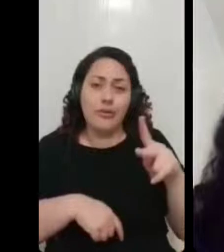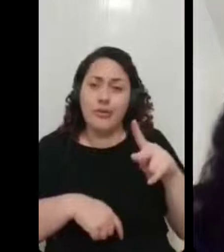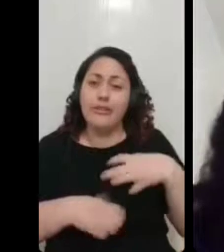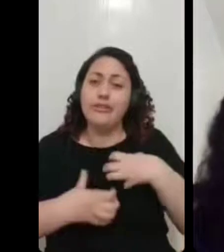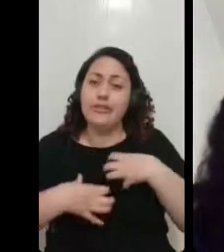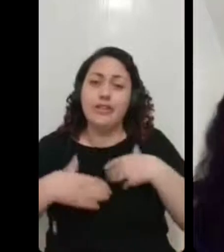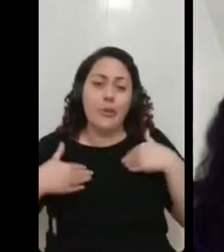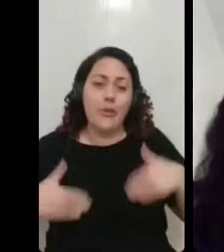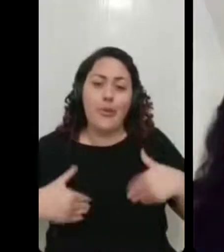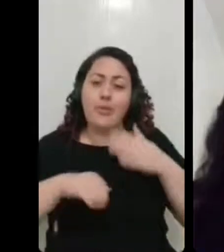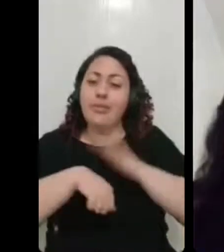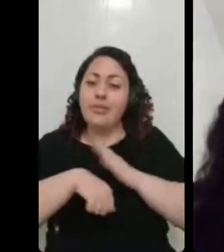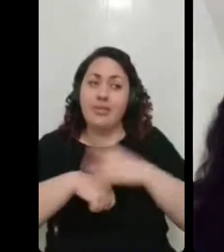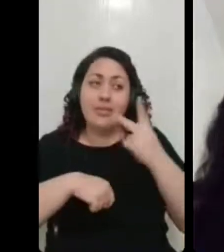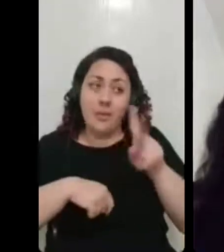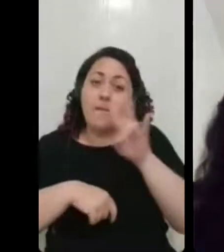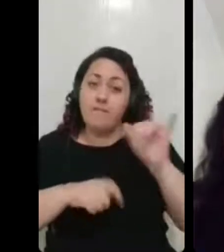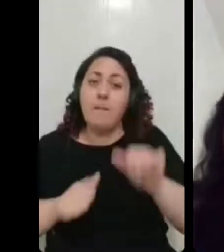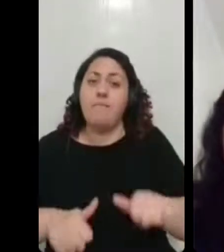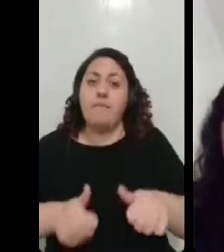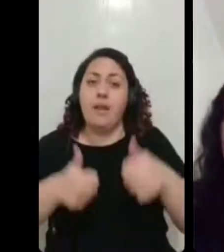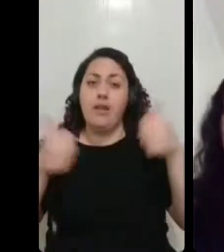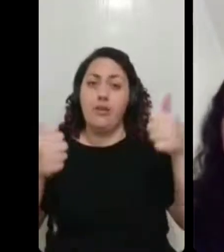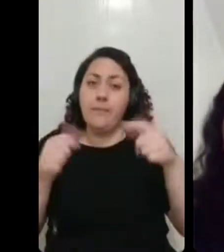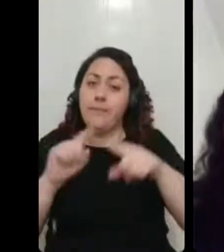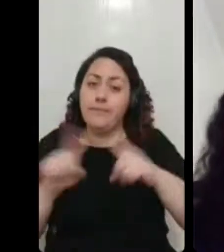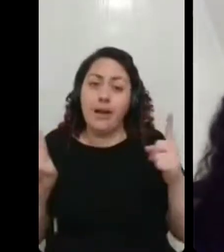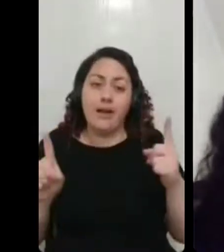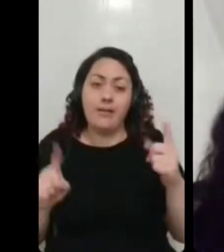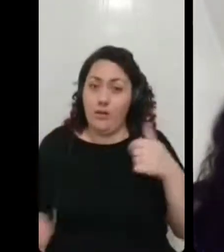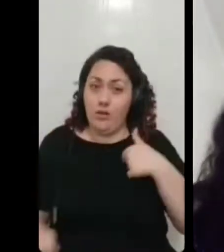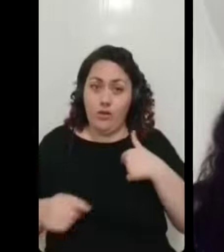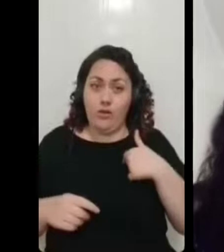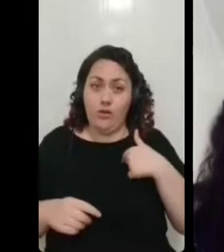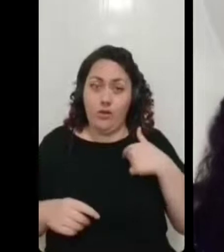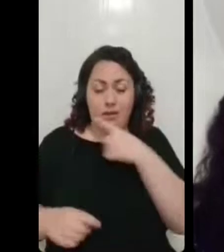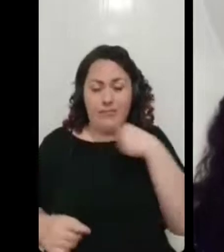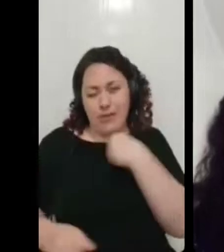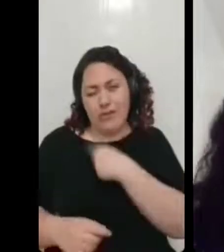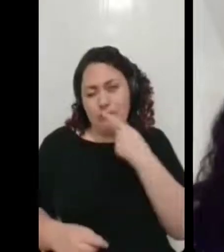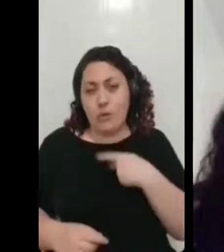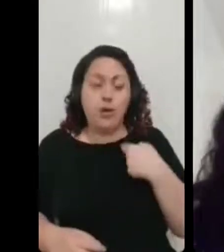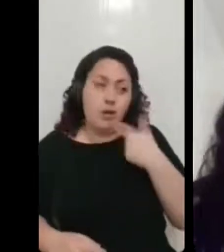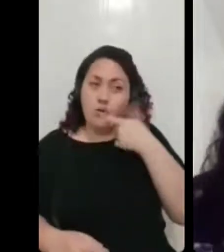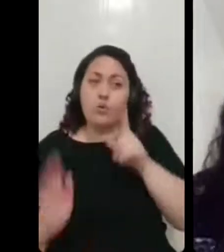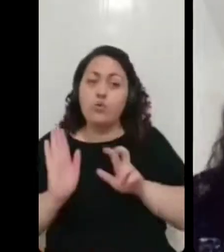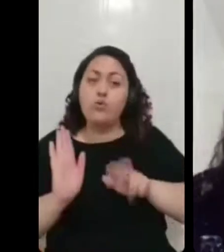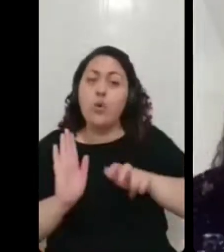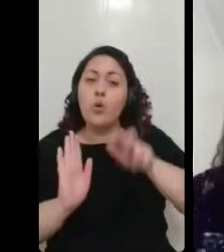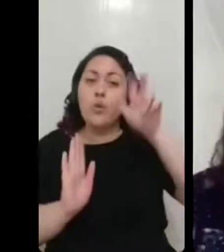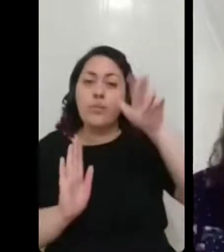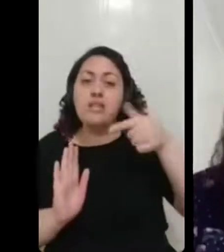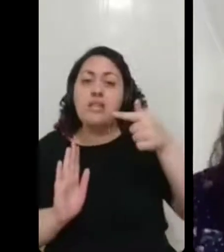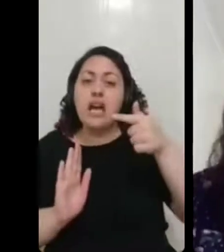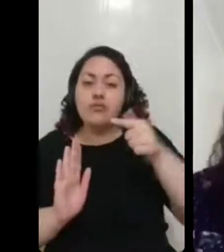ou não? É pra melhorar. Mas eu não consigo subir sete andares, ela me disse. Daí eu pensei, bom, talvez demore um